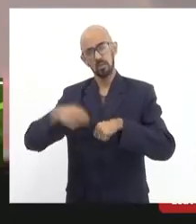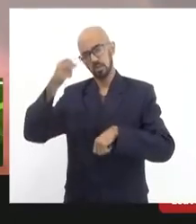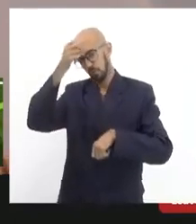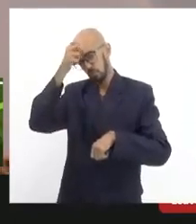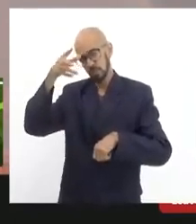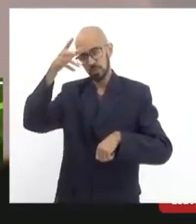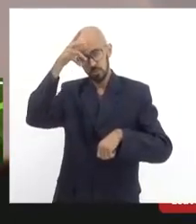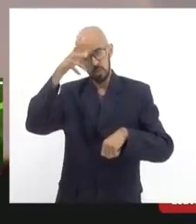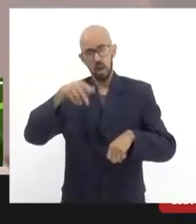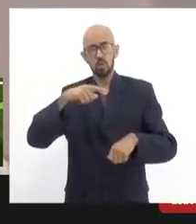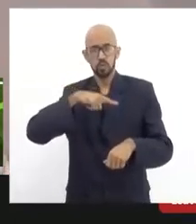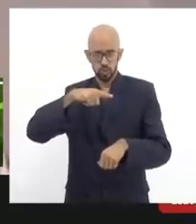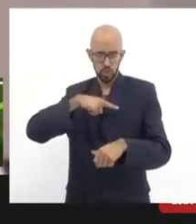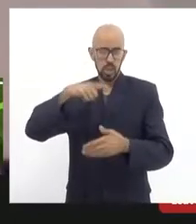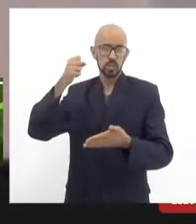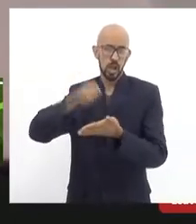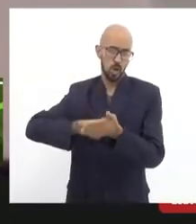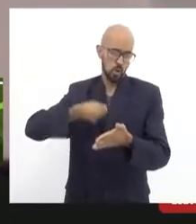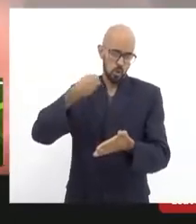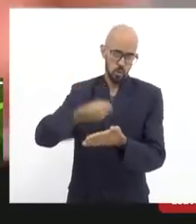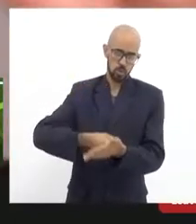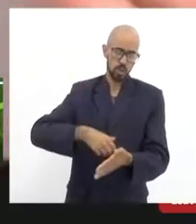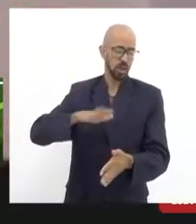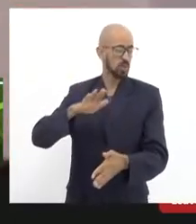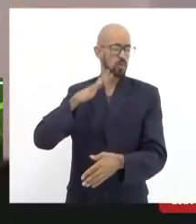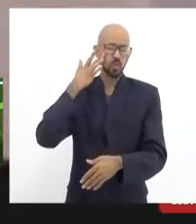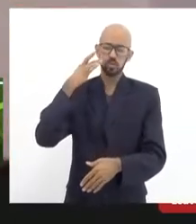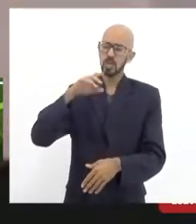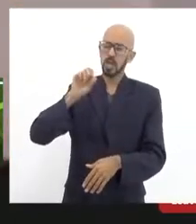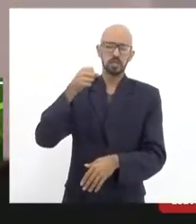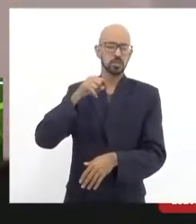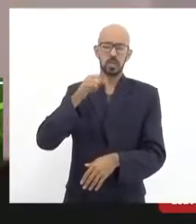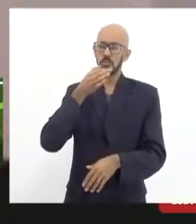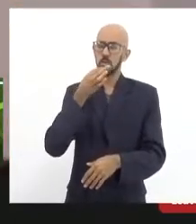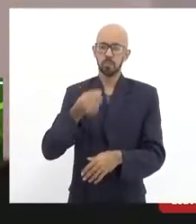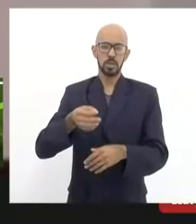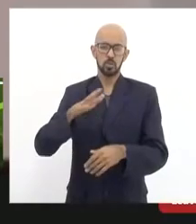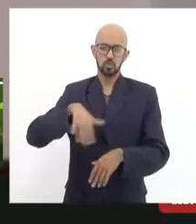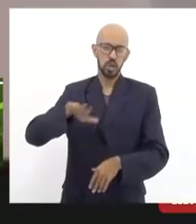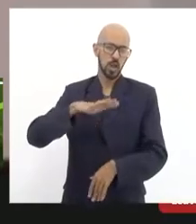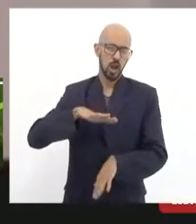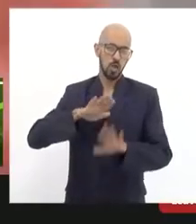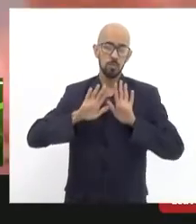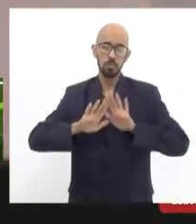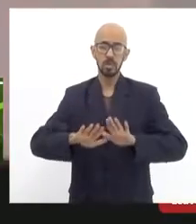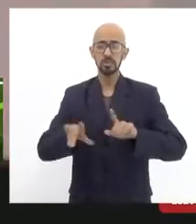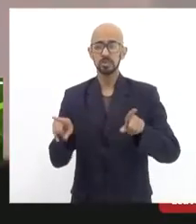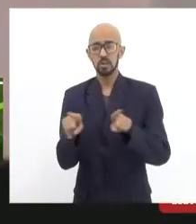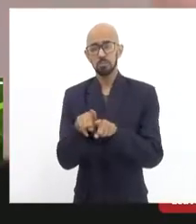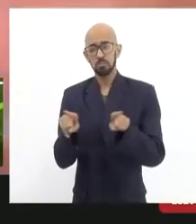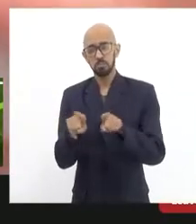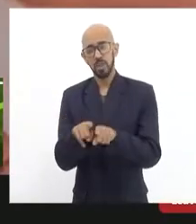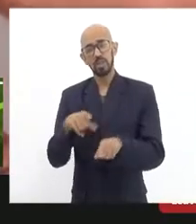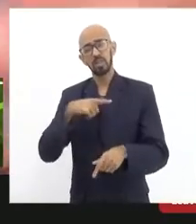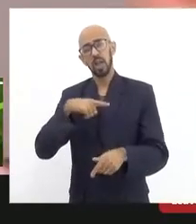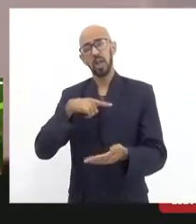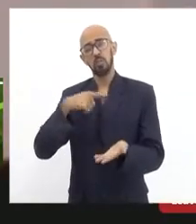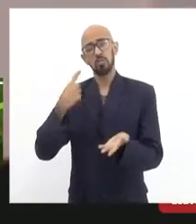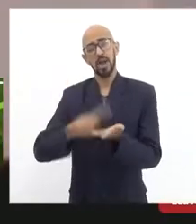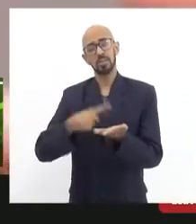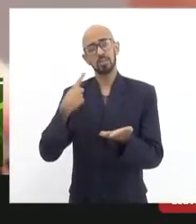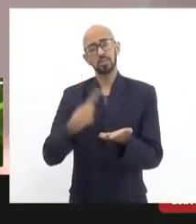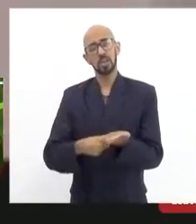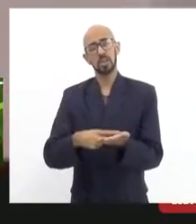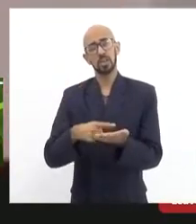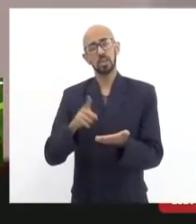existia essa bandeira que eu não sei se ela unificava ou não mas existia essa ideia mas eu acho assim há uma agenda essa agenda é a agenda